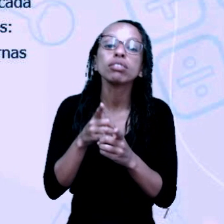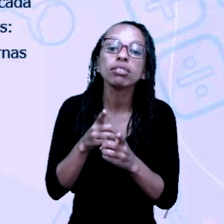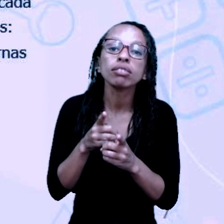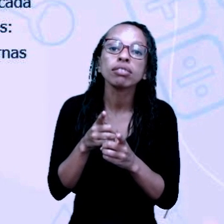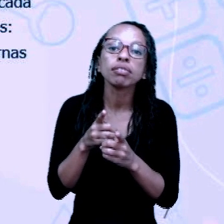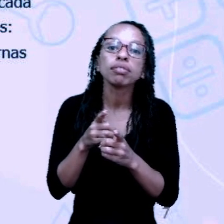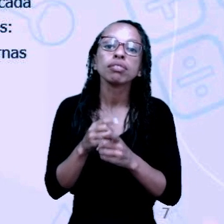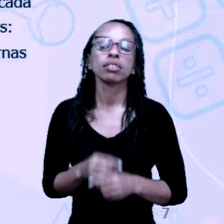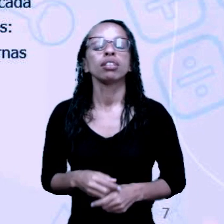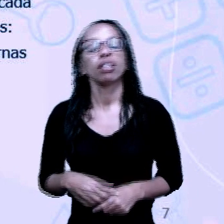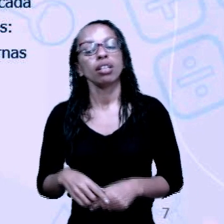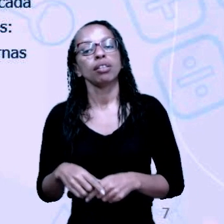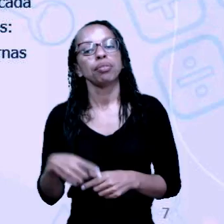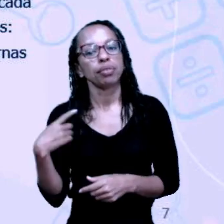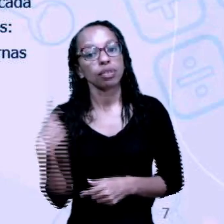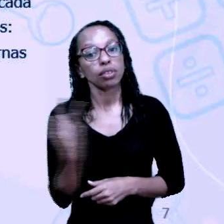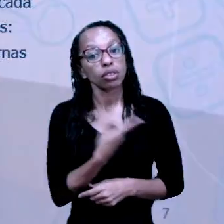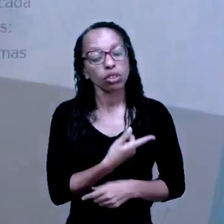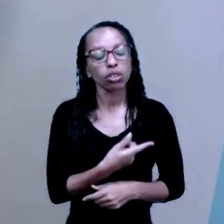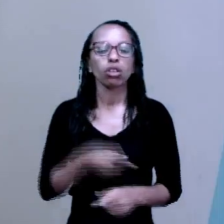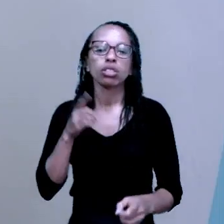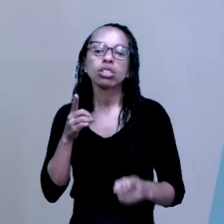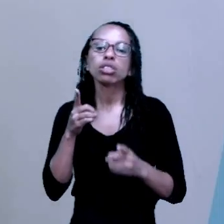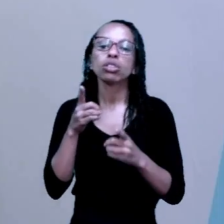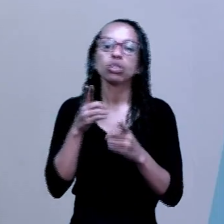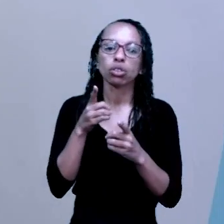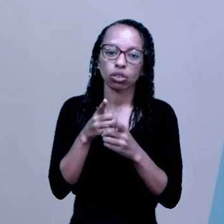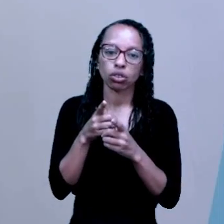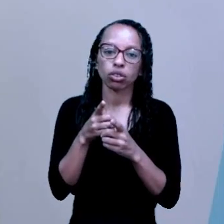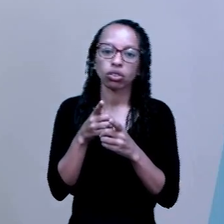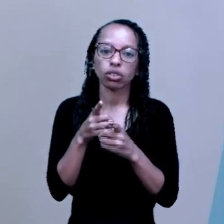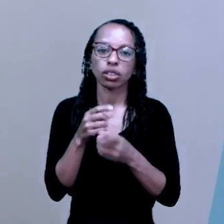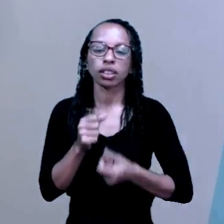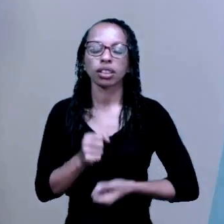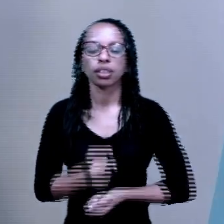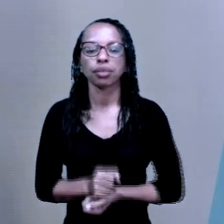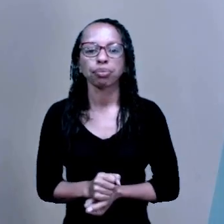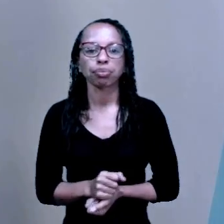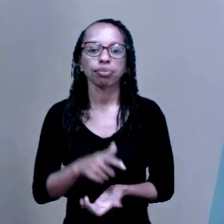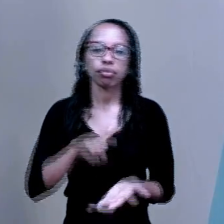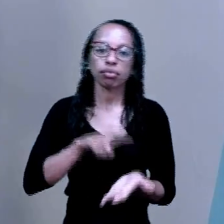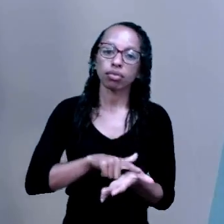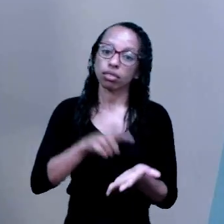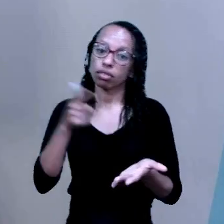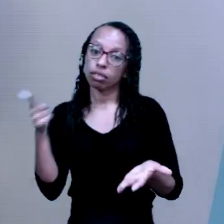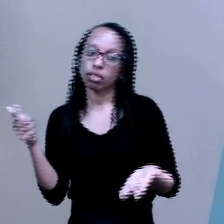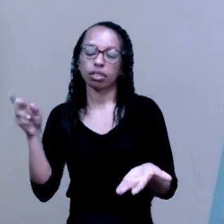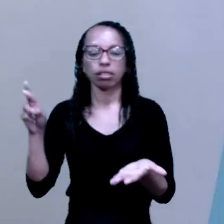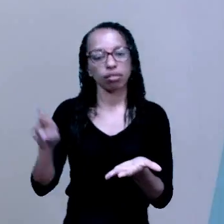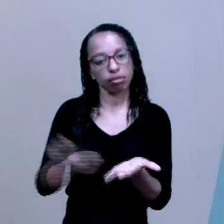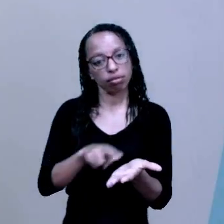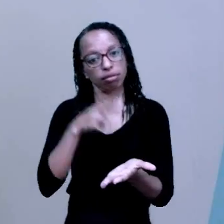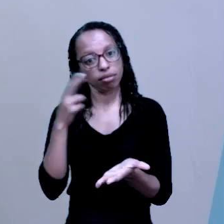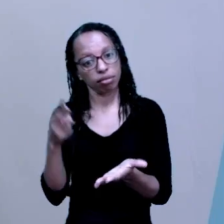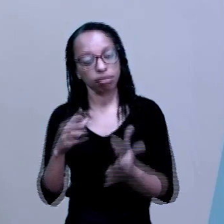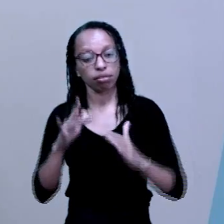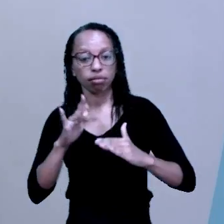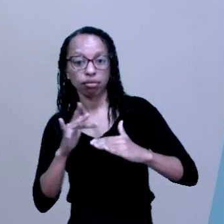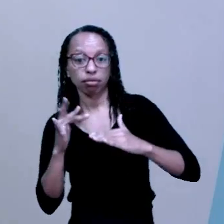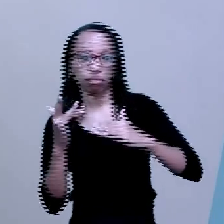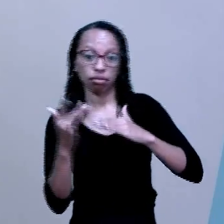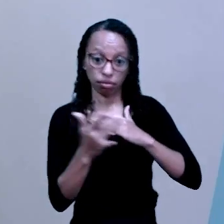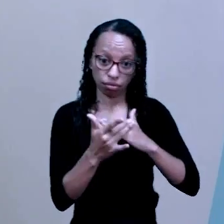esse gênero. Observem aqui, por favor. Em jornais, revistas, redes sociais,